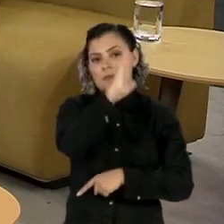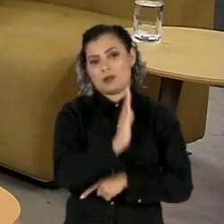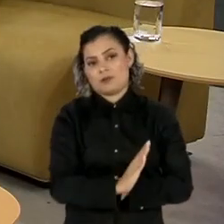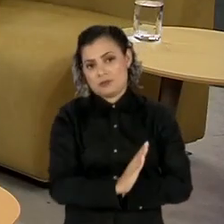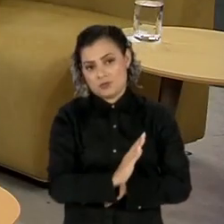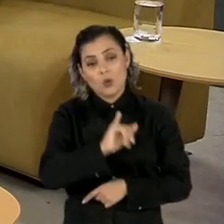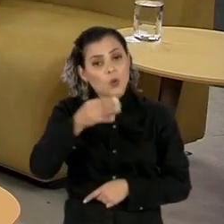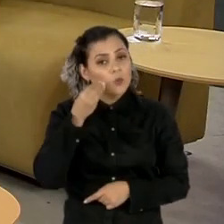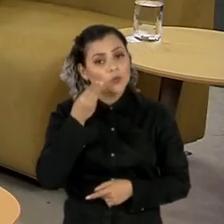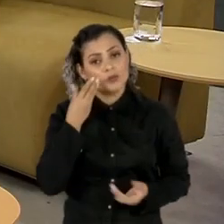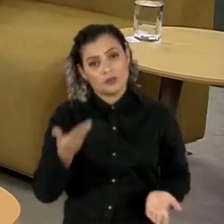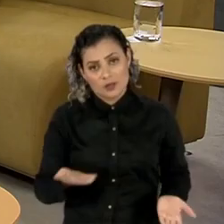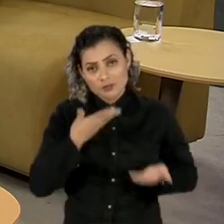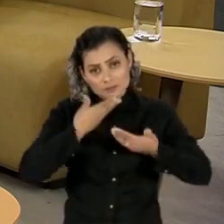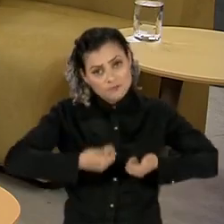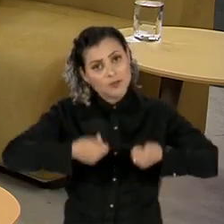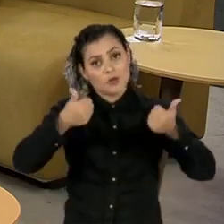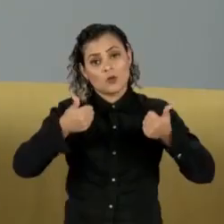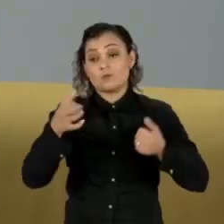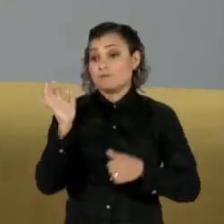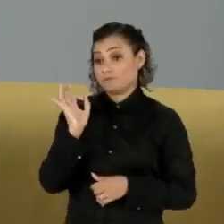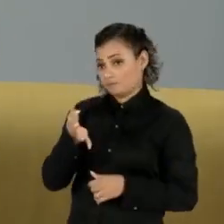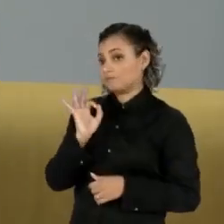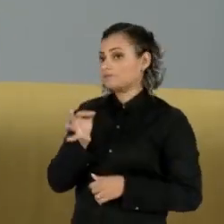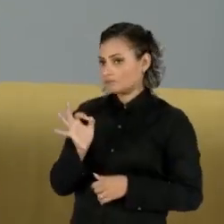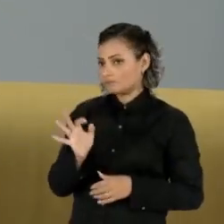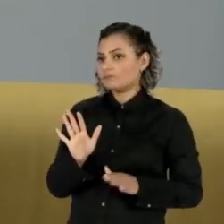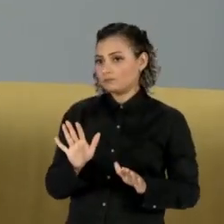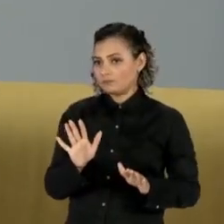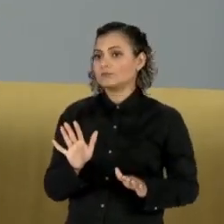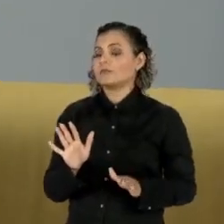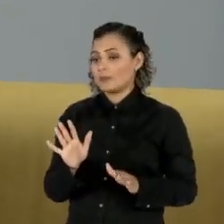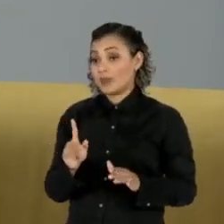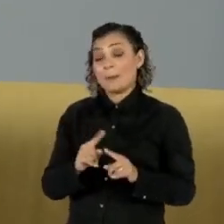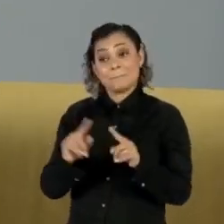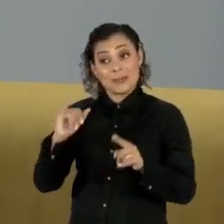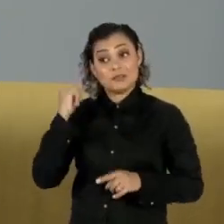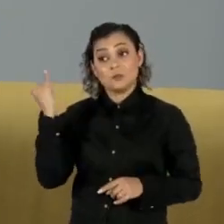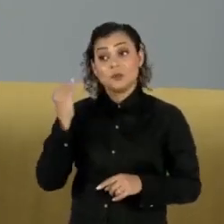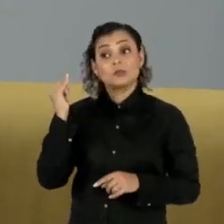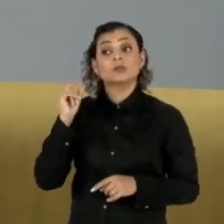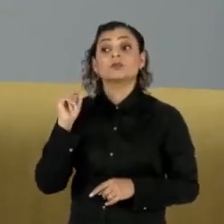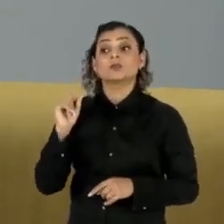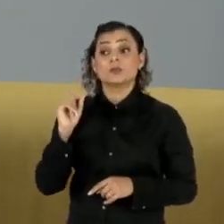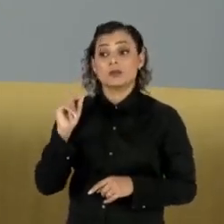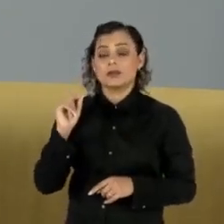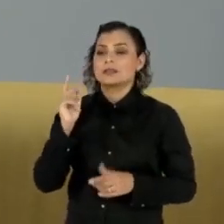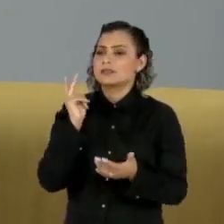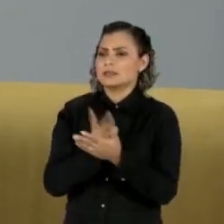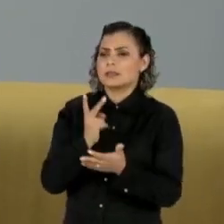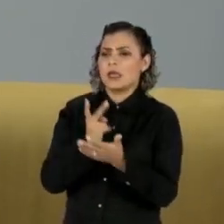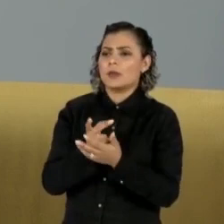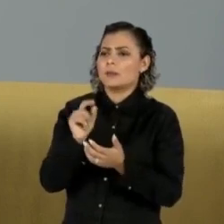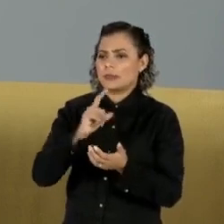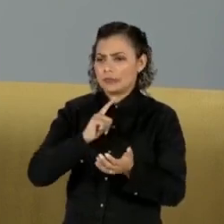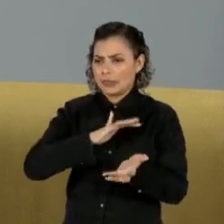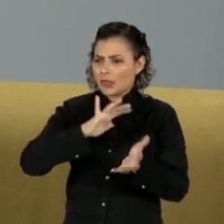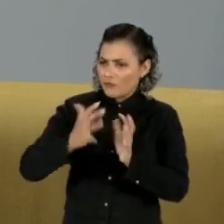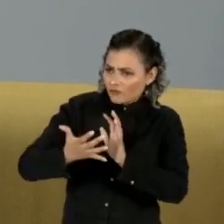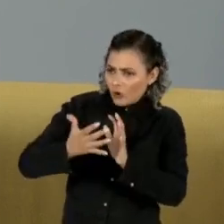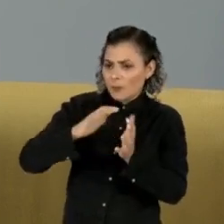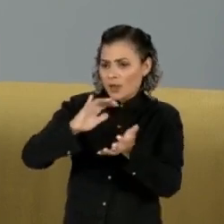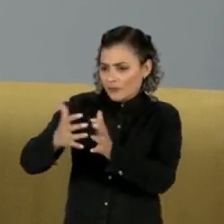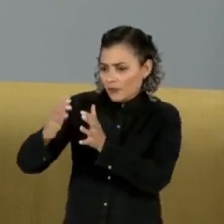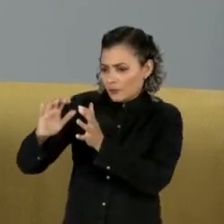melhores para todos. Certo, mas veja, é importante, a cada vez que se faz uma reforma,